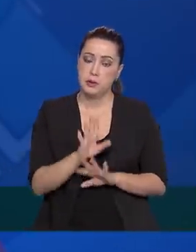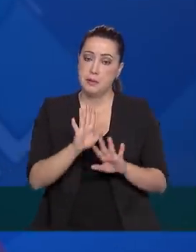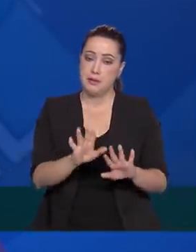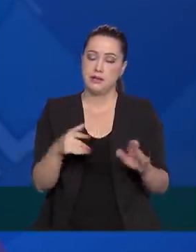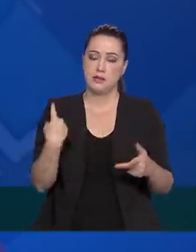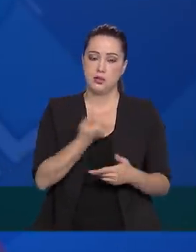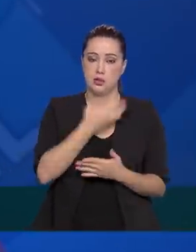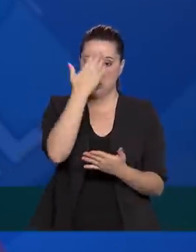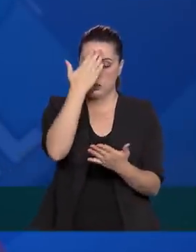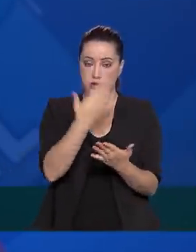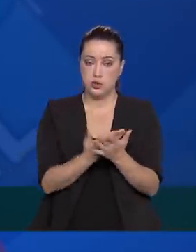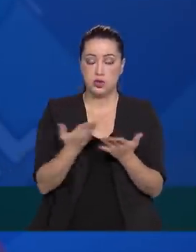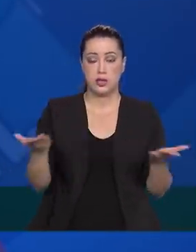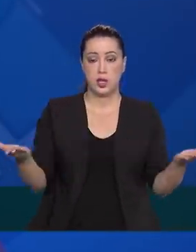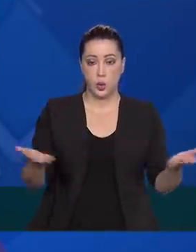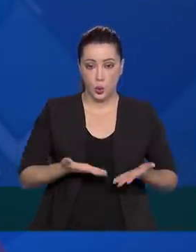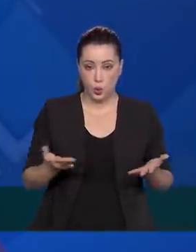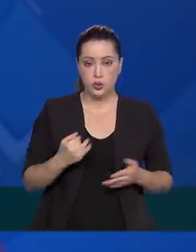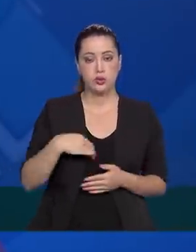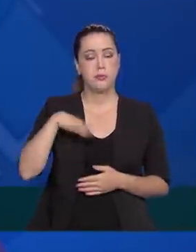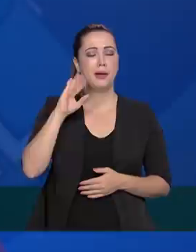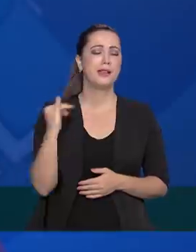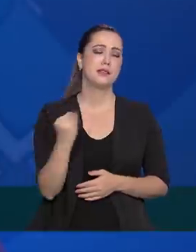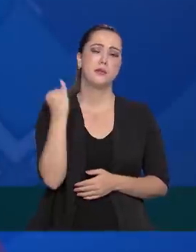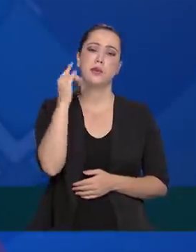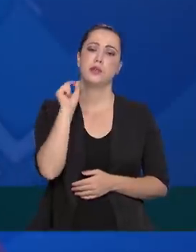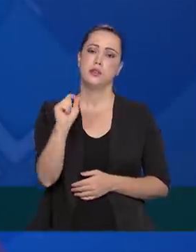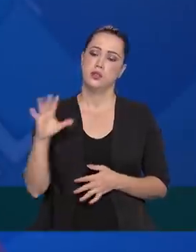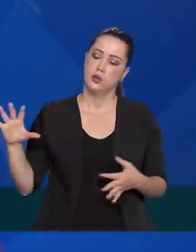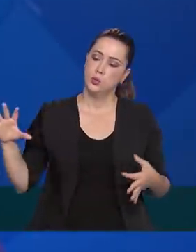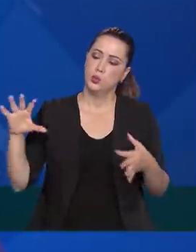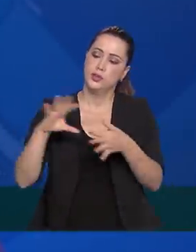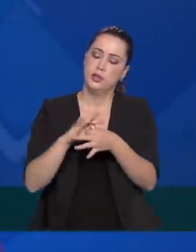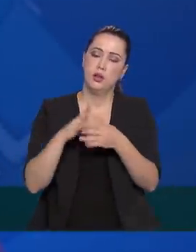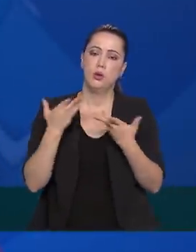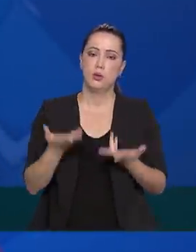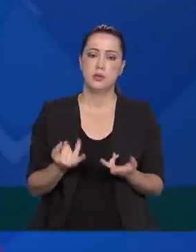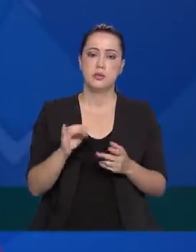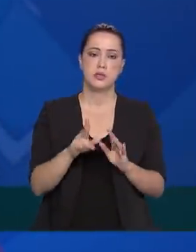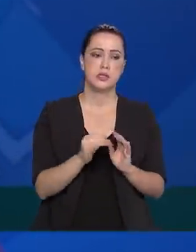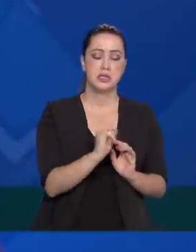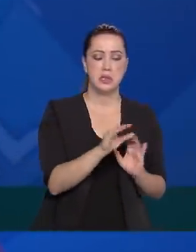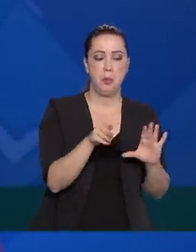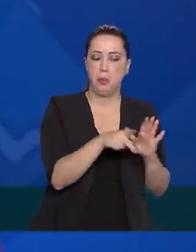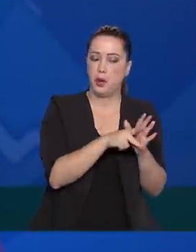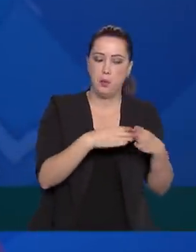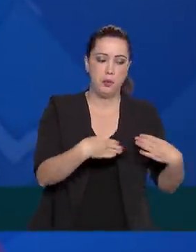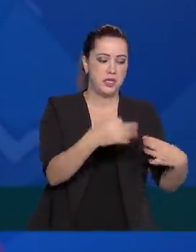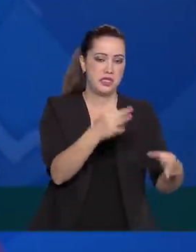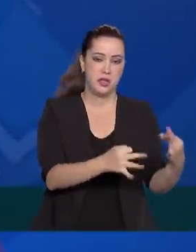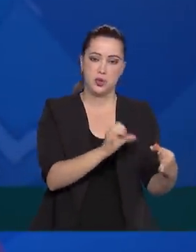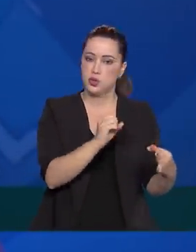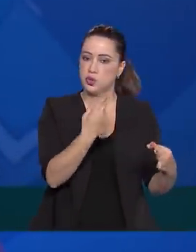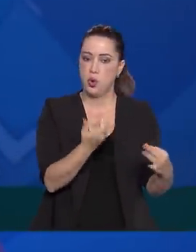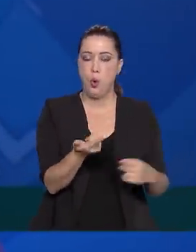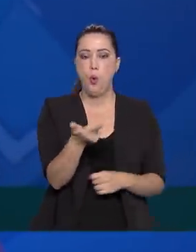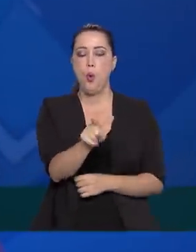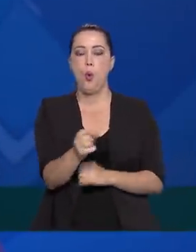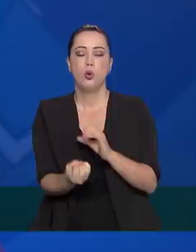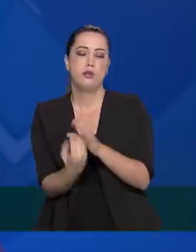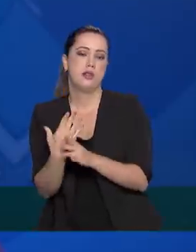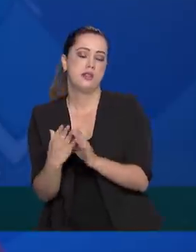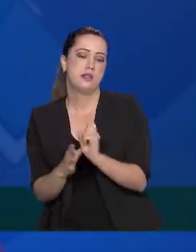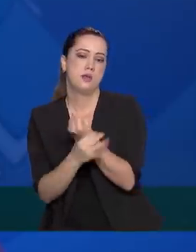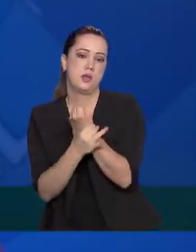mas a gente acredita que o mais importante é o resultado. Se isso vier por um ministério próprio, se isso vier por uma atuação do ministério, que